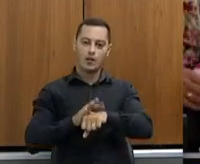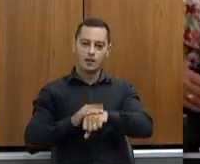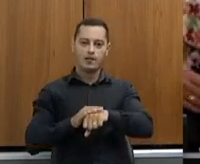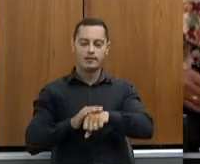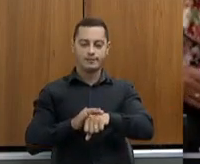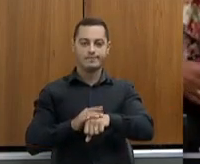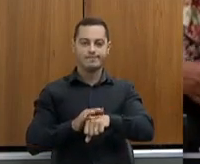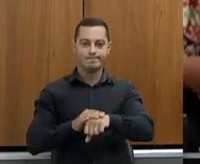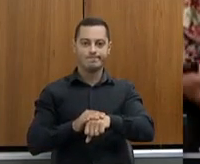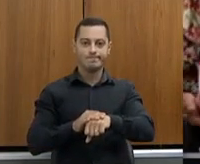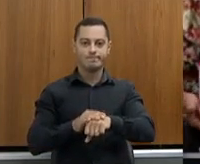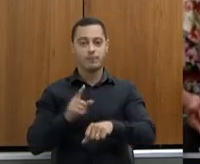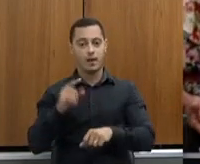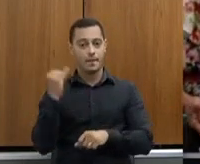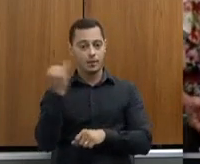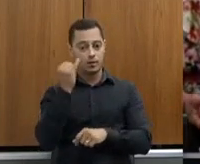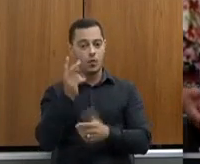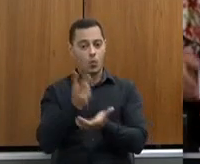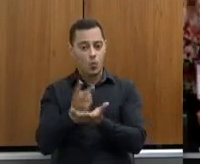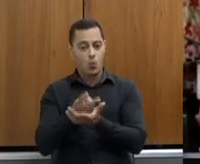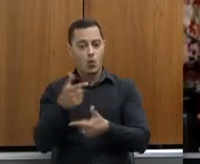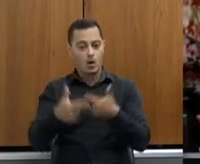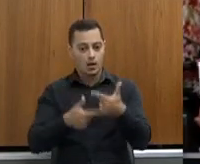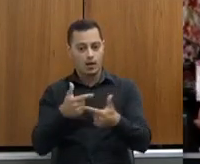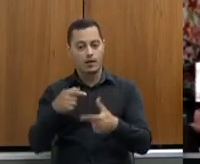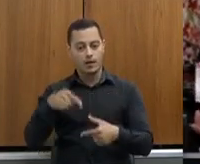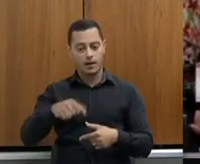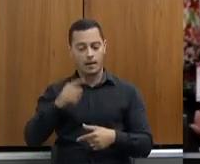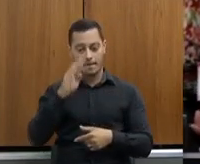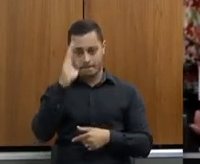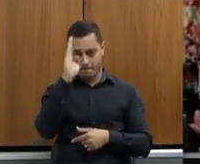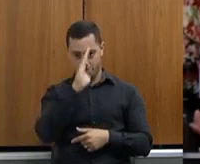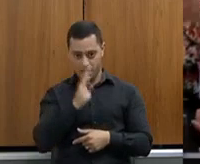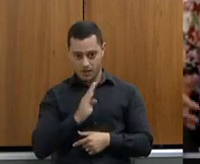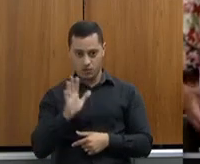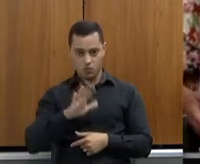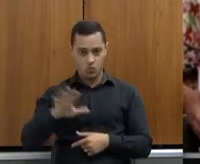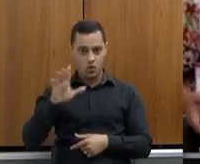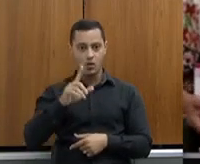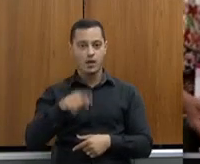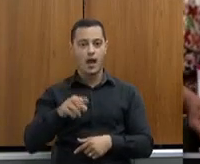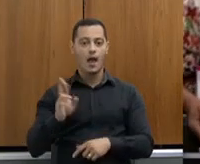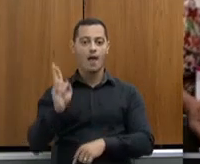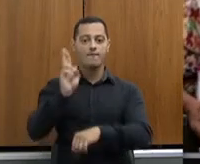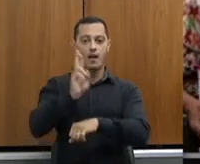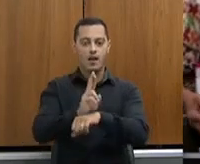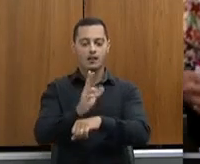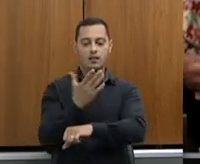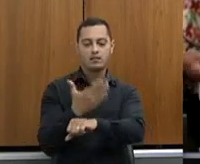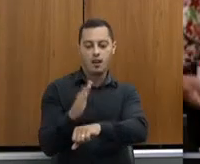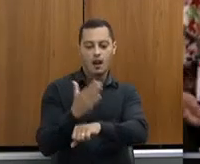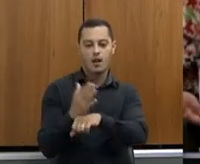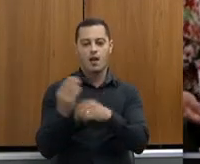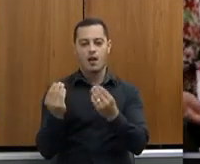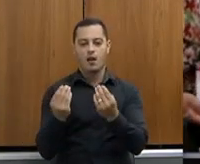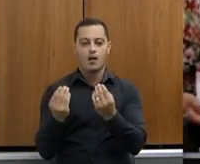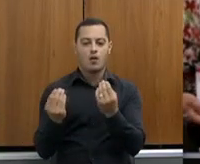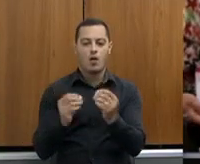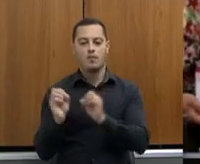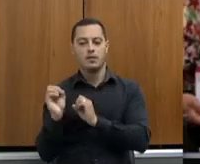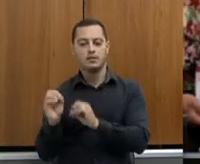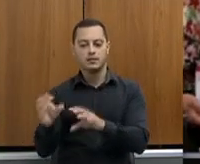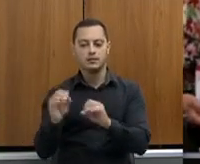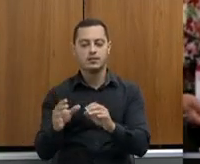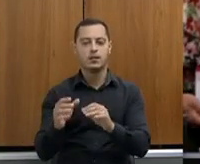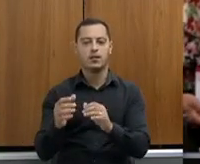muito importante a gente continuar esse trabalho. Somos referência no Brasil, fazendo treinamento para esse pessoal, mostrando como é que a gente consegue